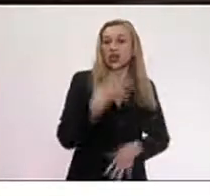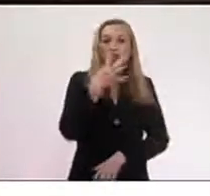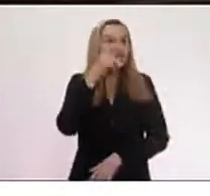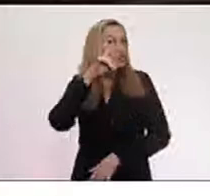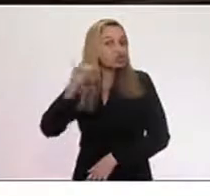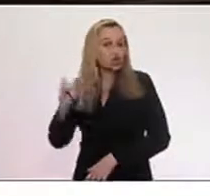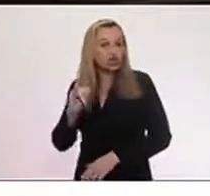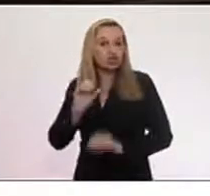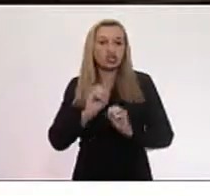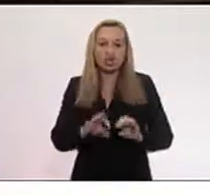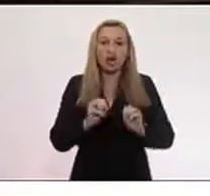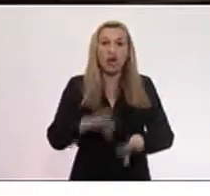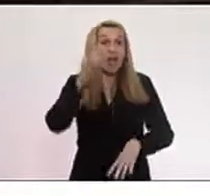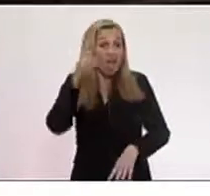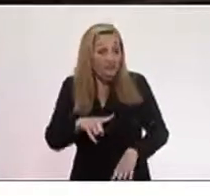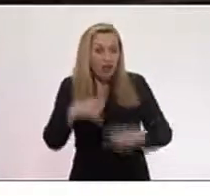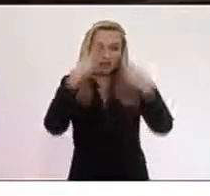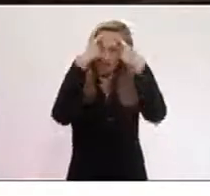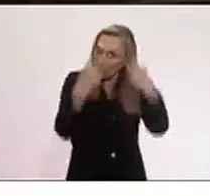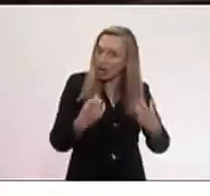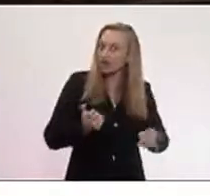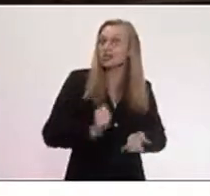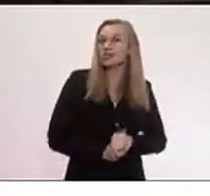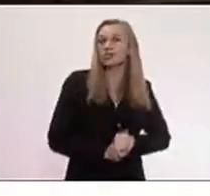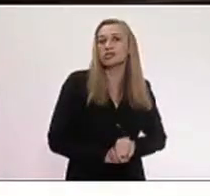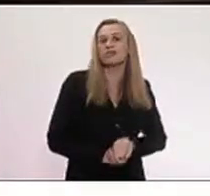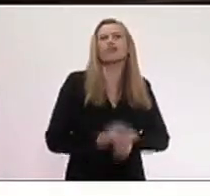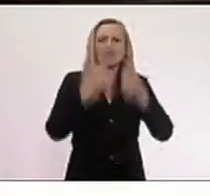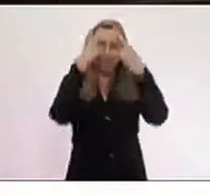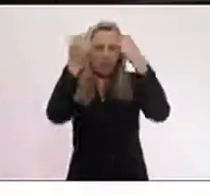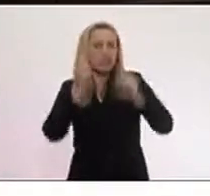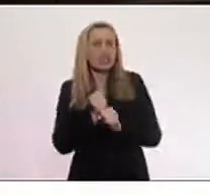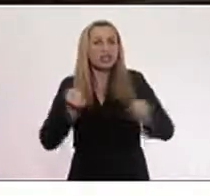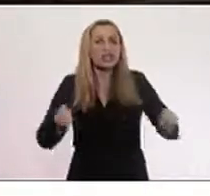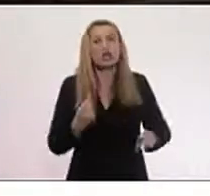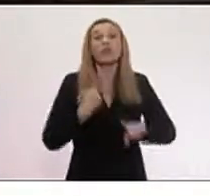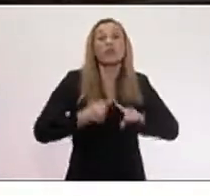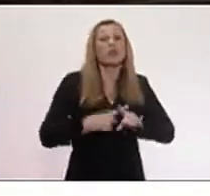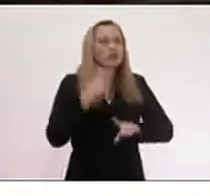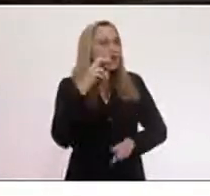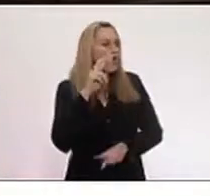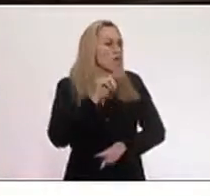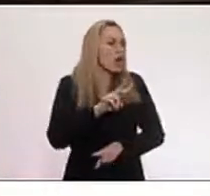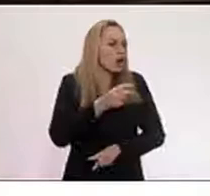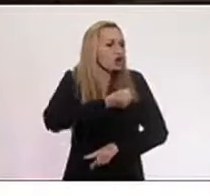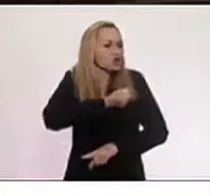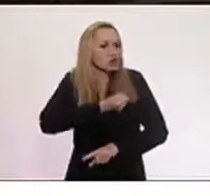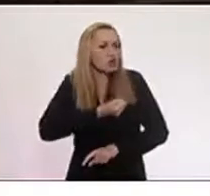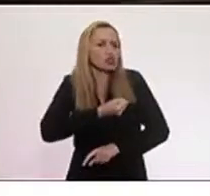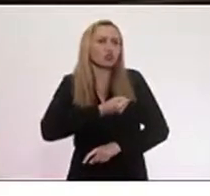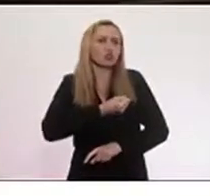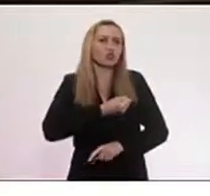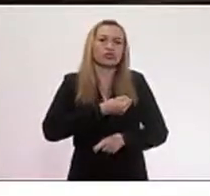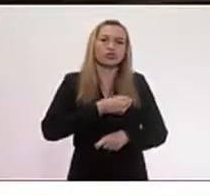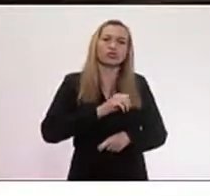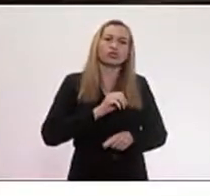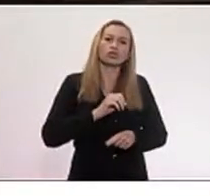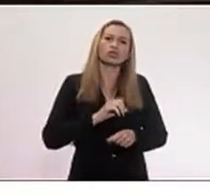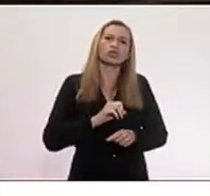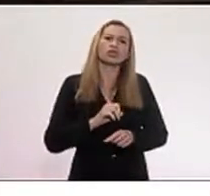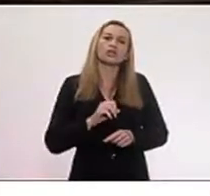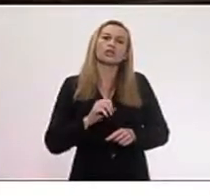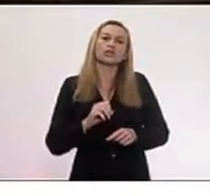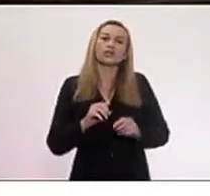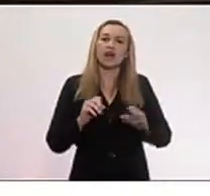isso é uma violência, é uma violência sem tamanho, porque quando a gente vai olhar os dados e os dados formulados pela rede da